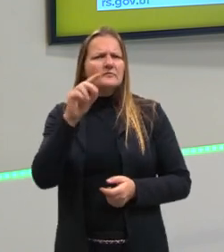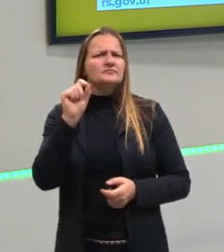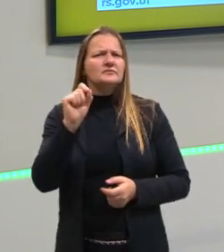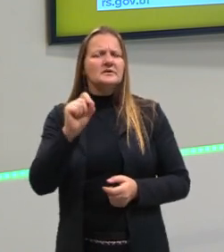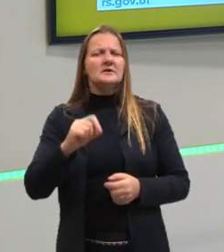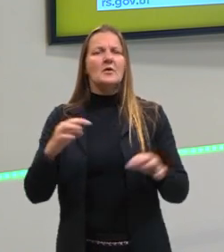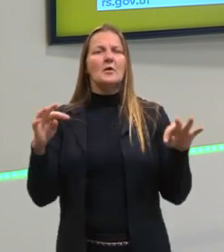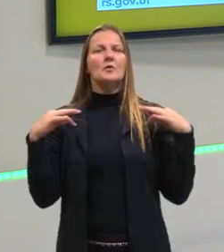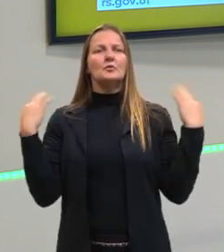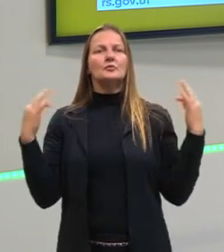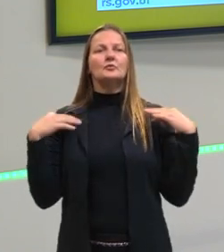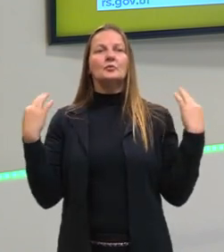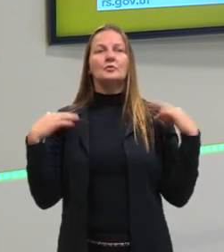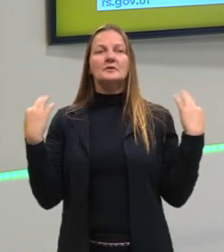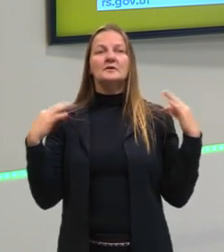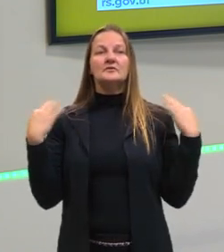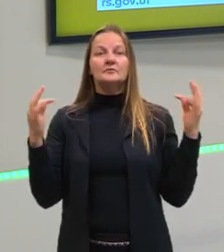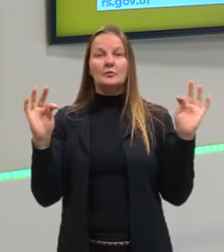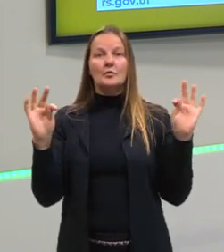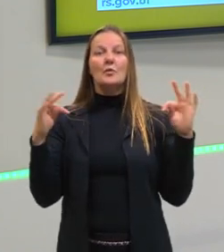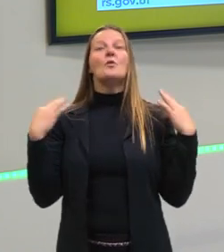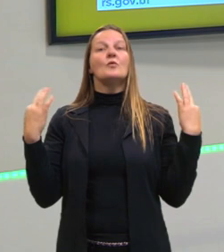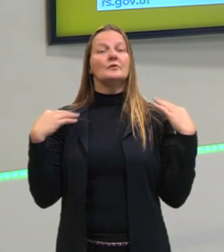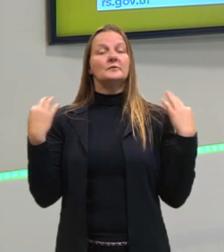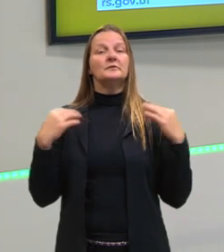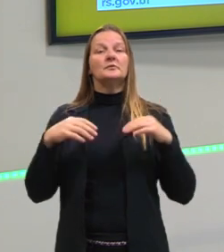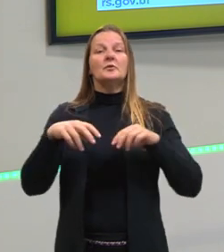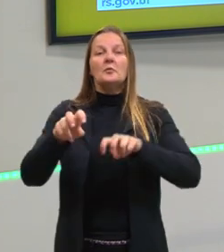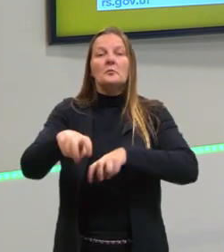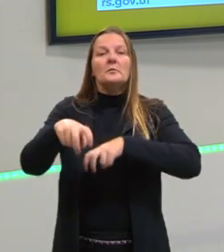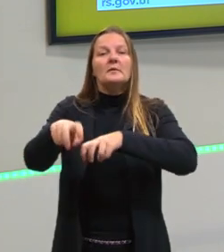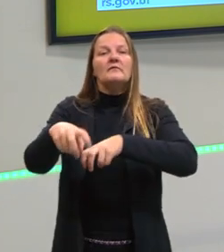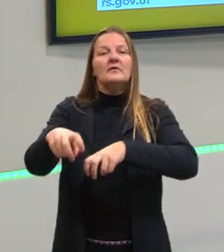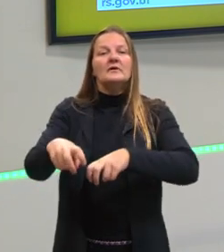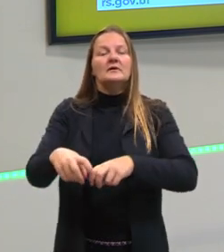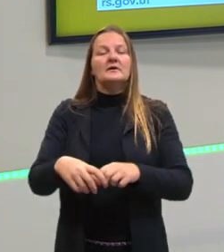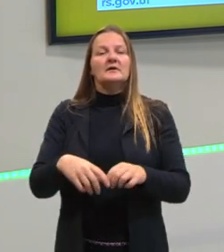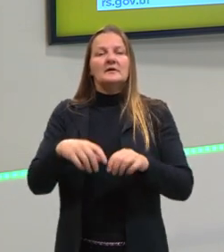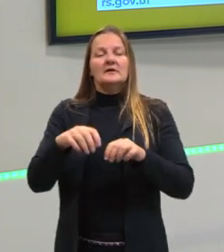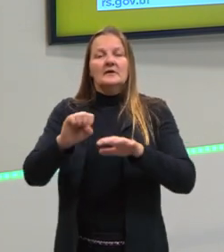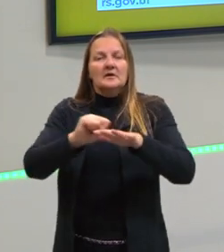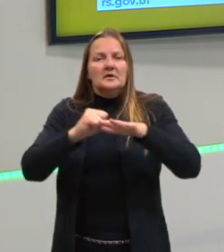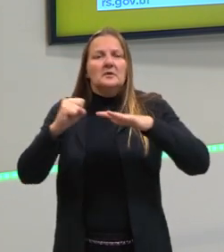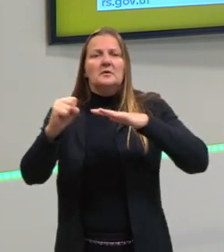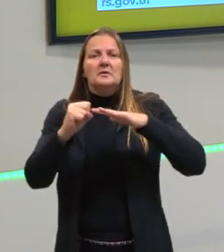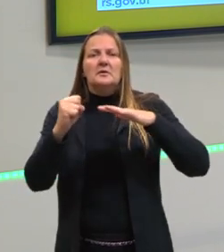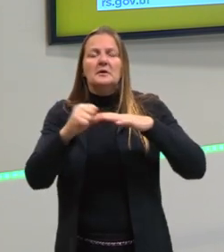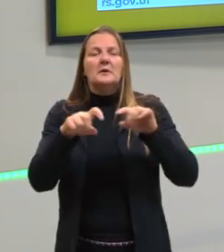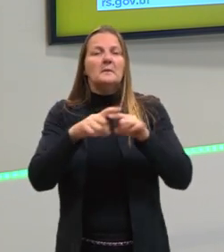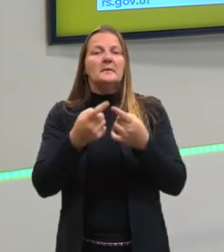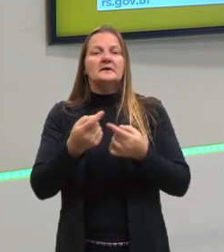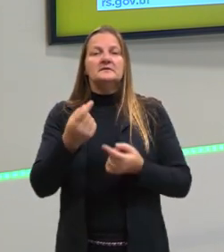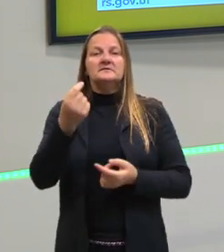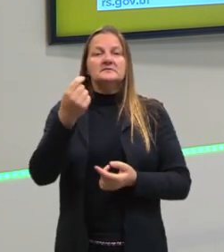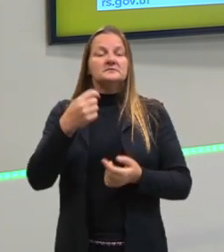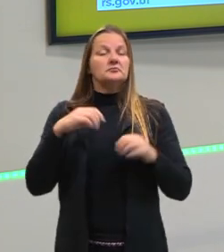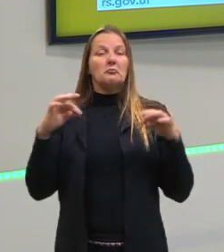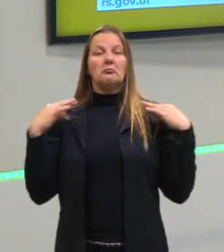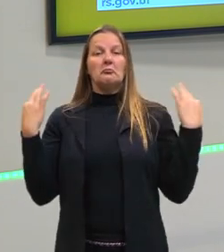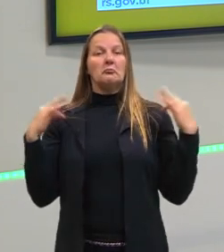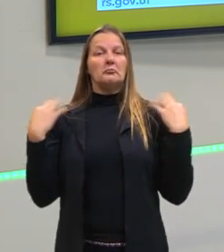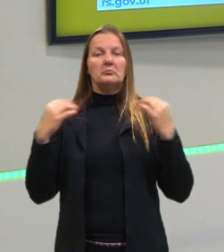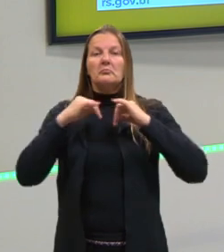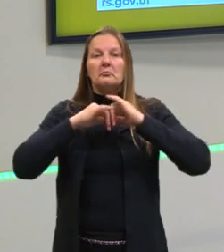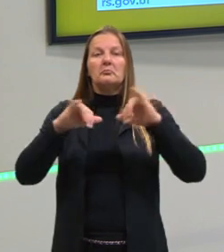o turismo rural. Aí nós desclassificamos a cultura do sertão, mas nós pregamos o turismo rural. Veja